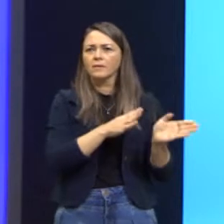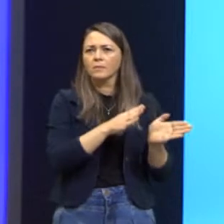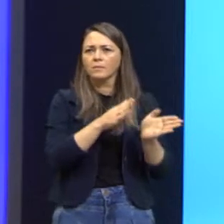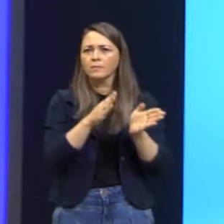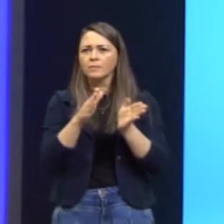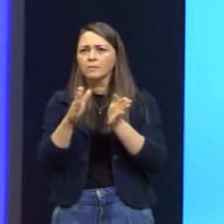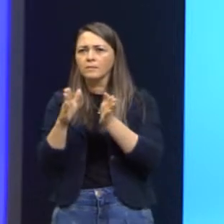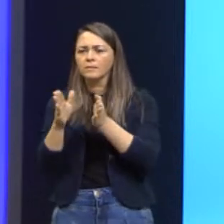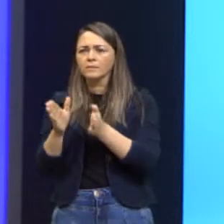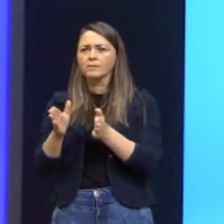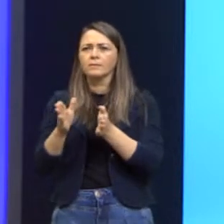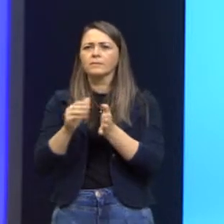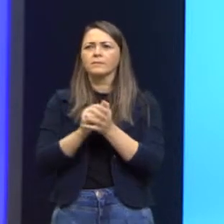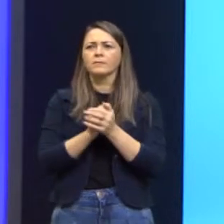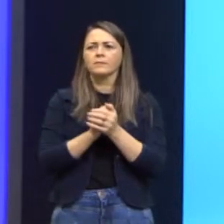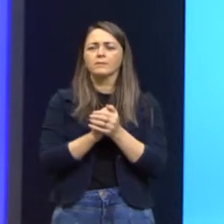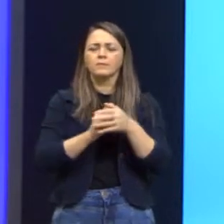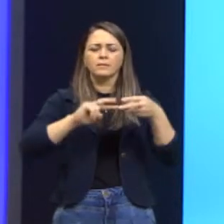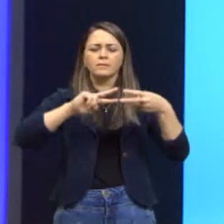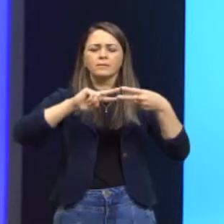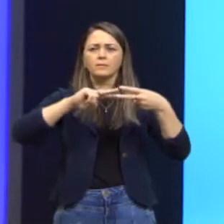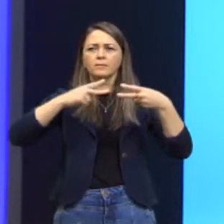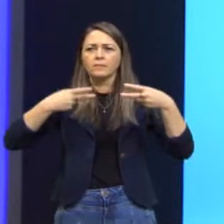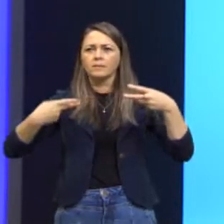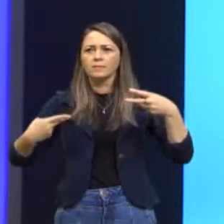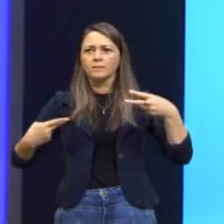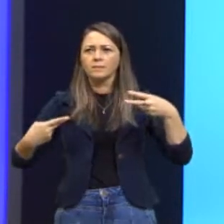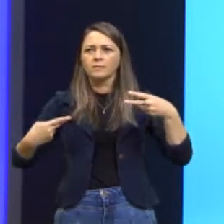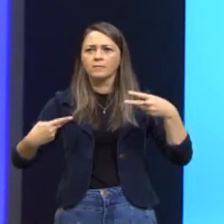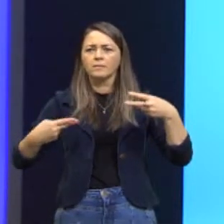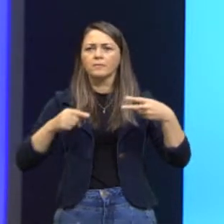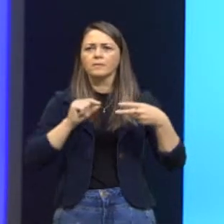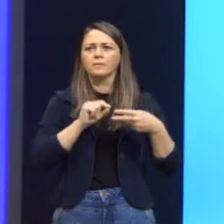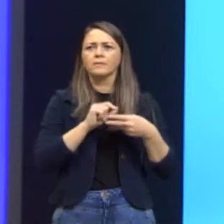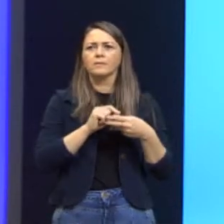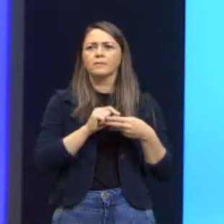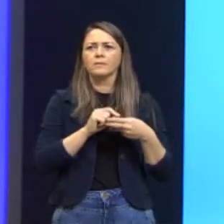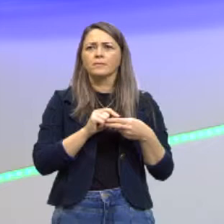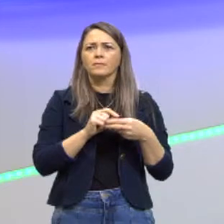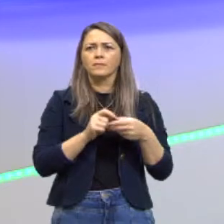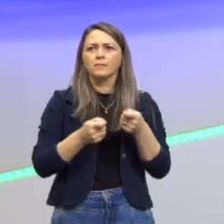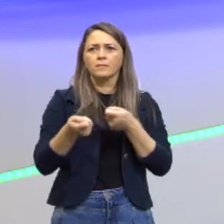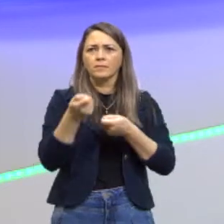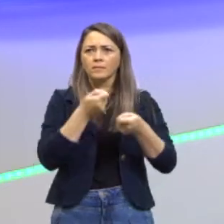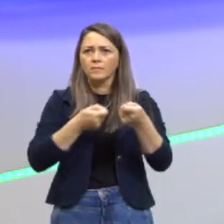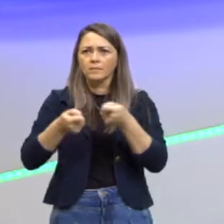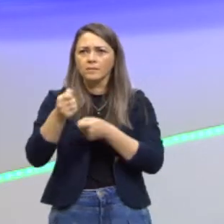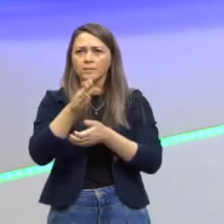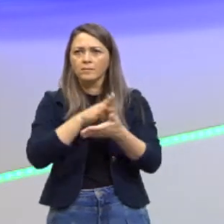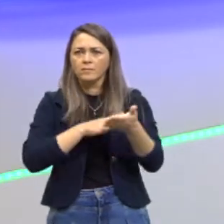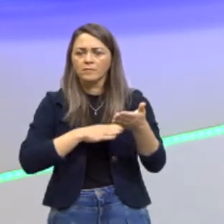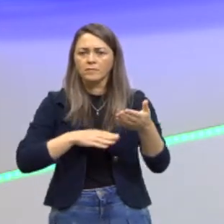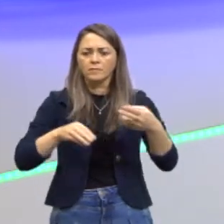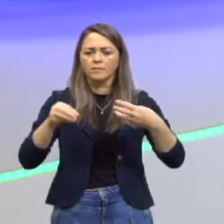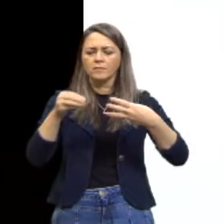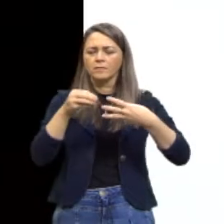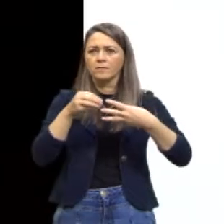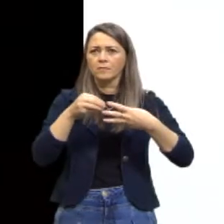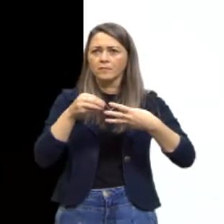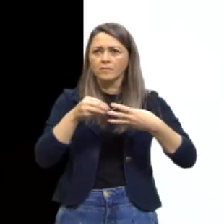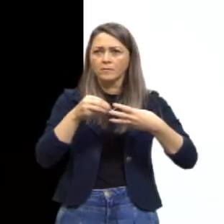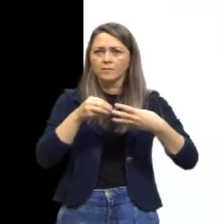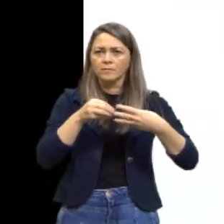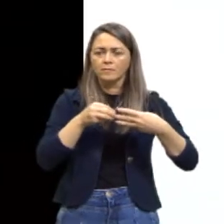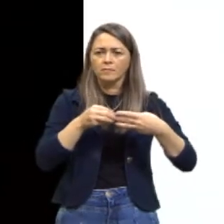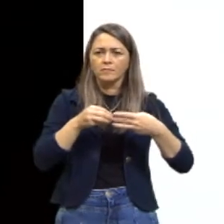Em que o DNA, vamos ver ali, o controle da atividade celular pelo DNA